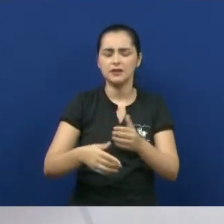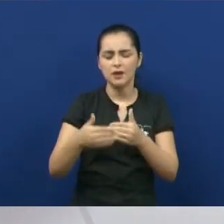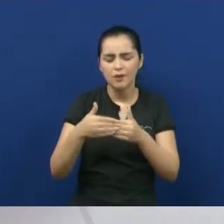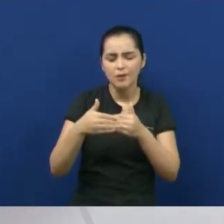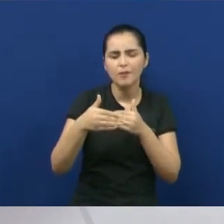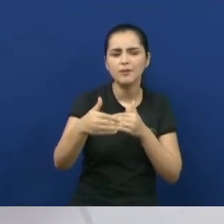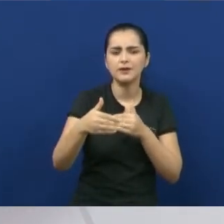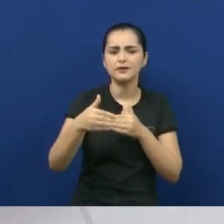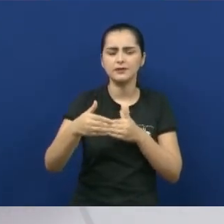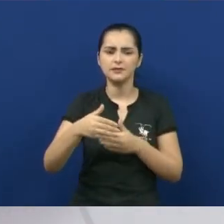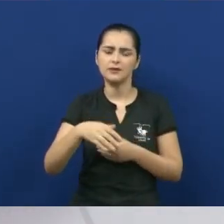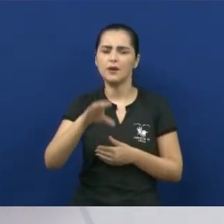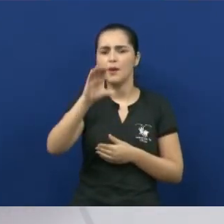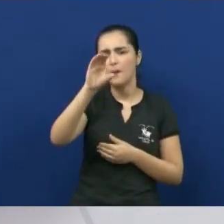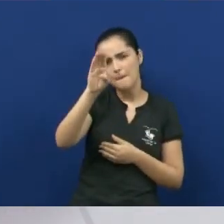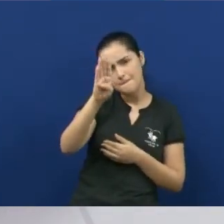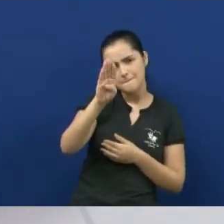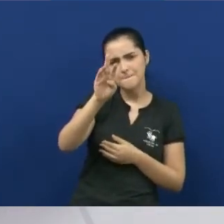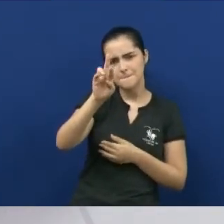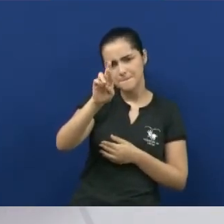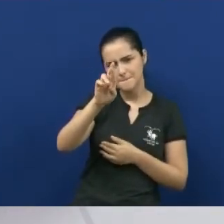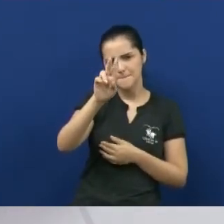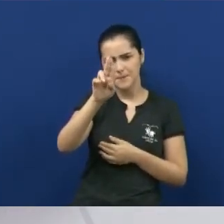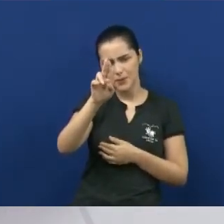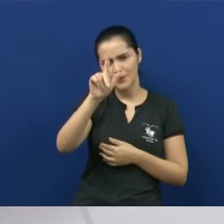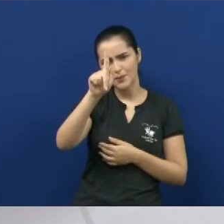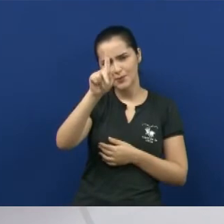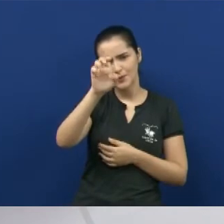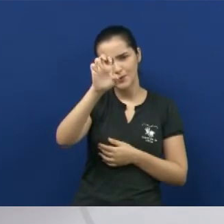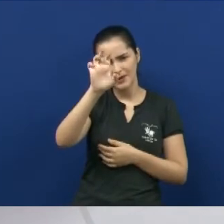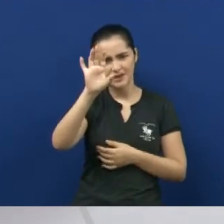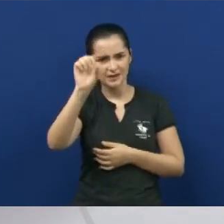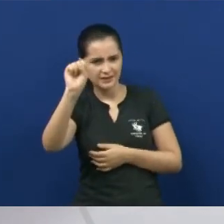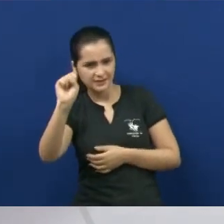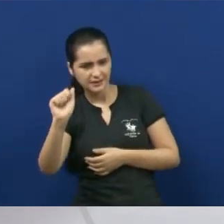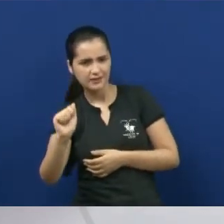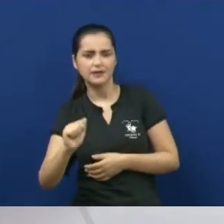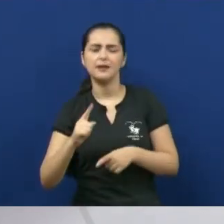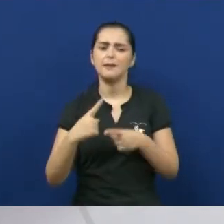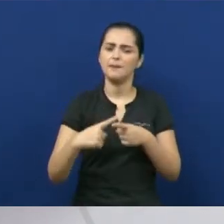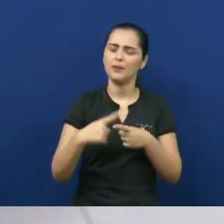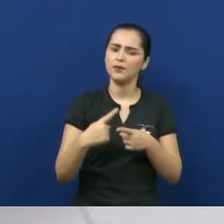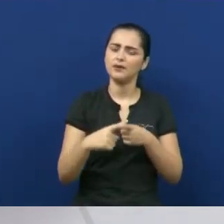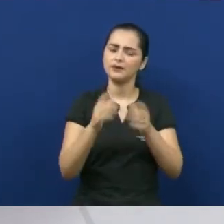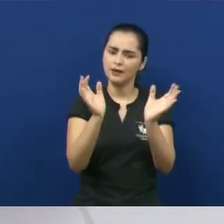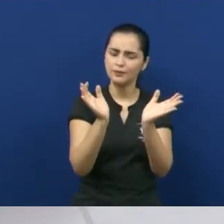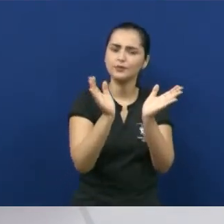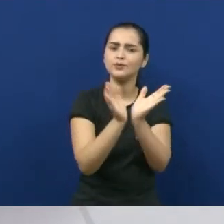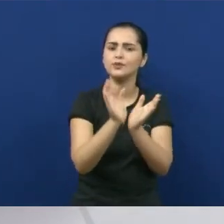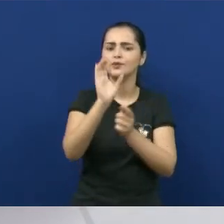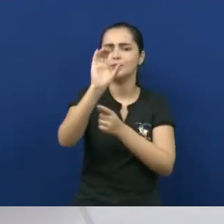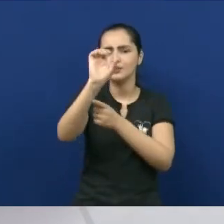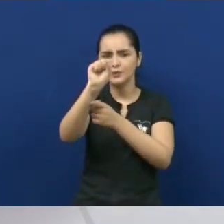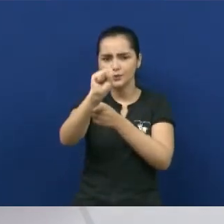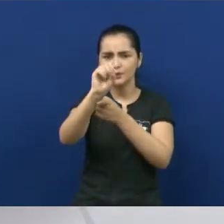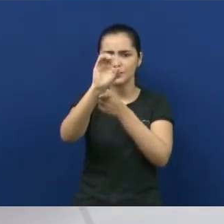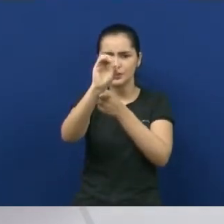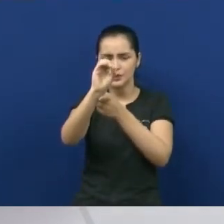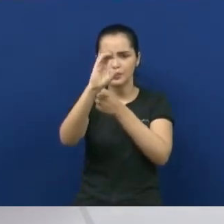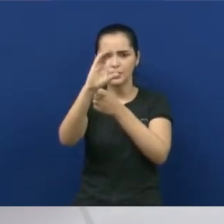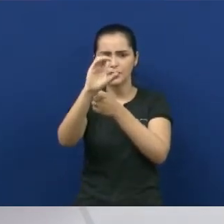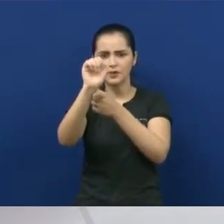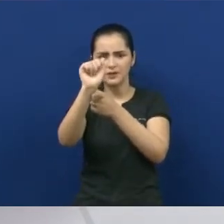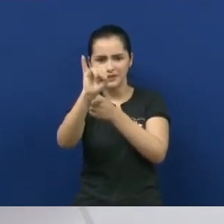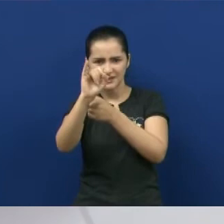burguesa, é porque Ansi militava num partido socialista, apesar